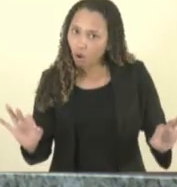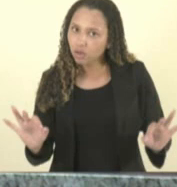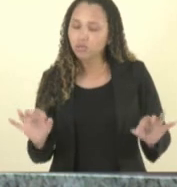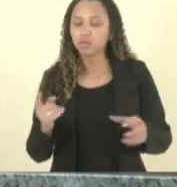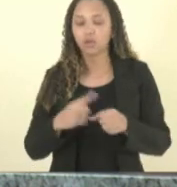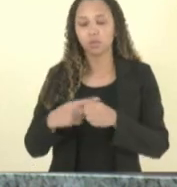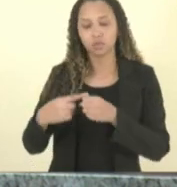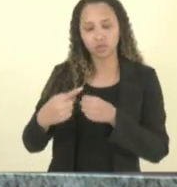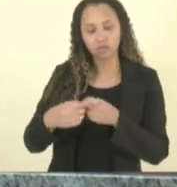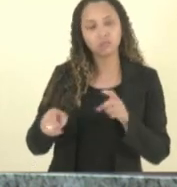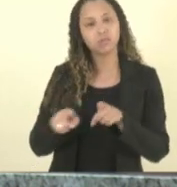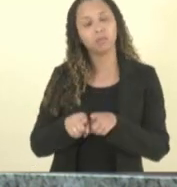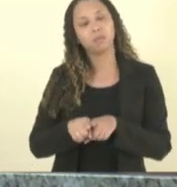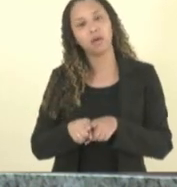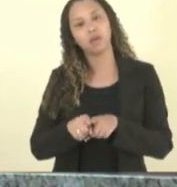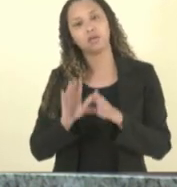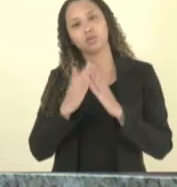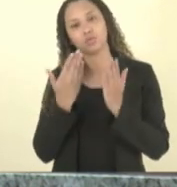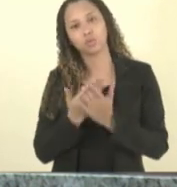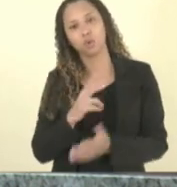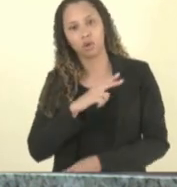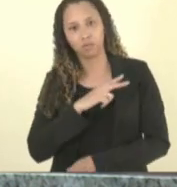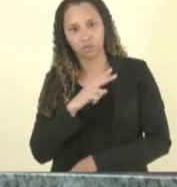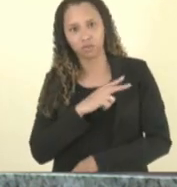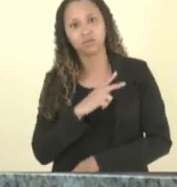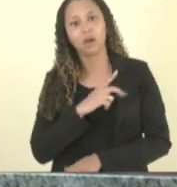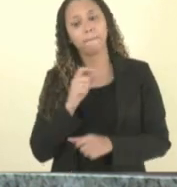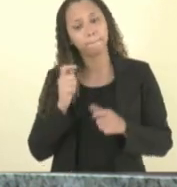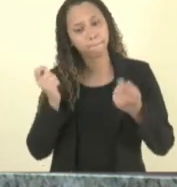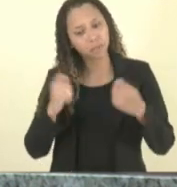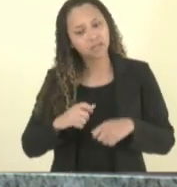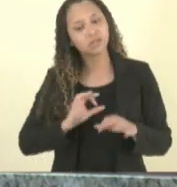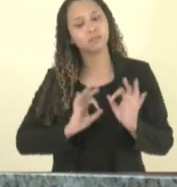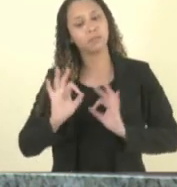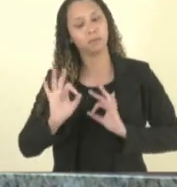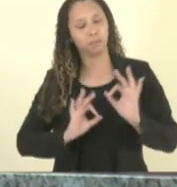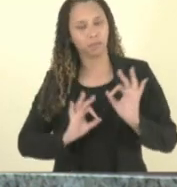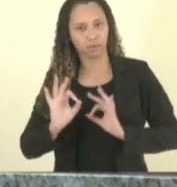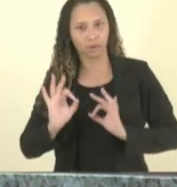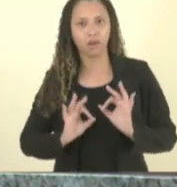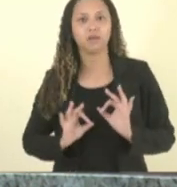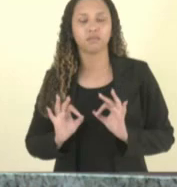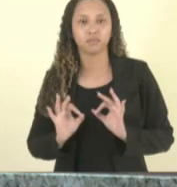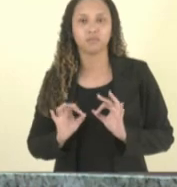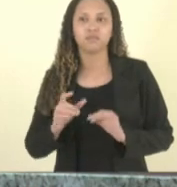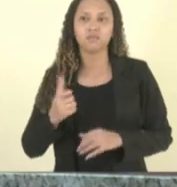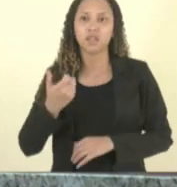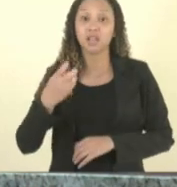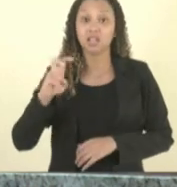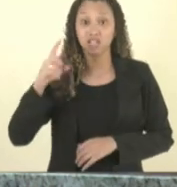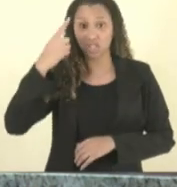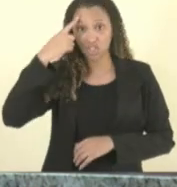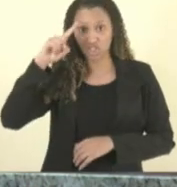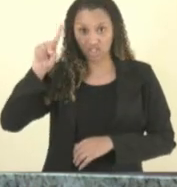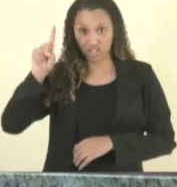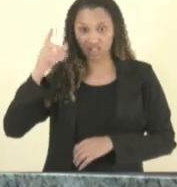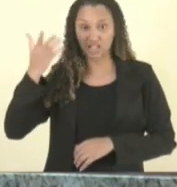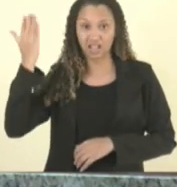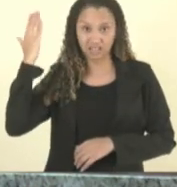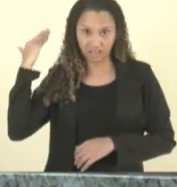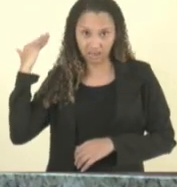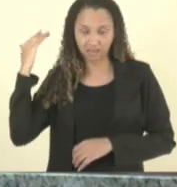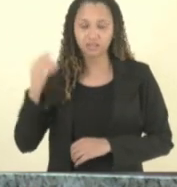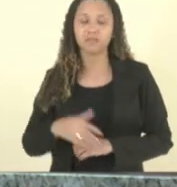precisa se preparar nós temos informações disso há 15 dias atrás estávamos com a rede